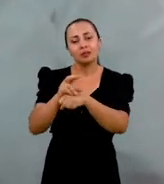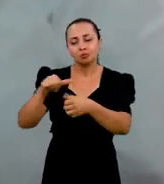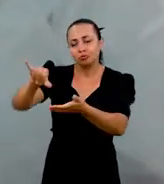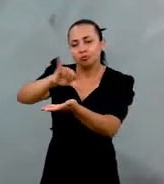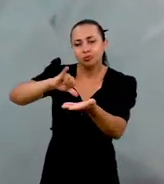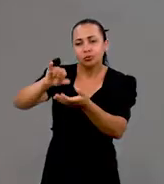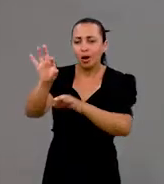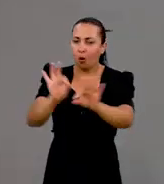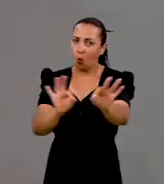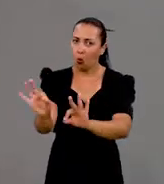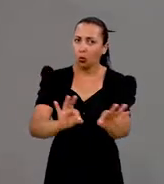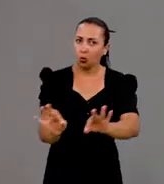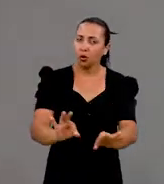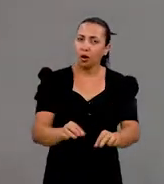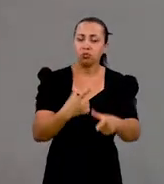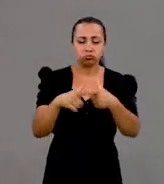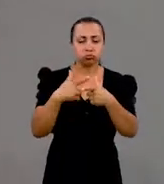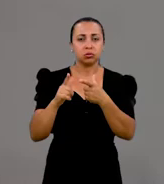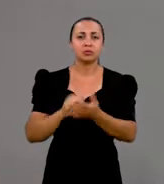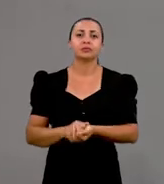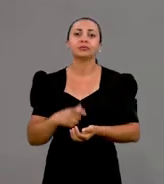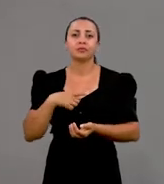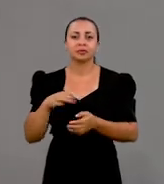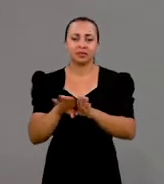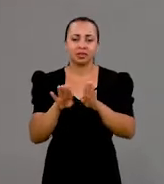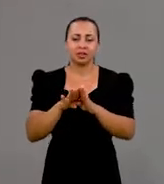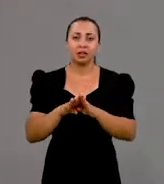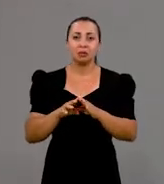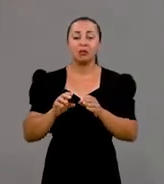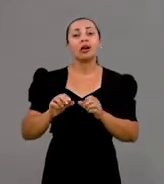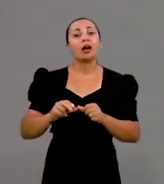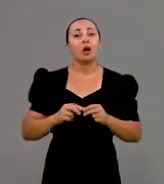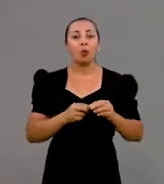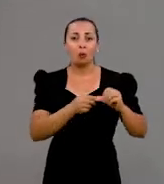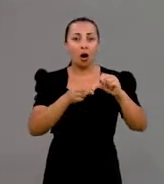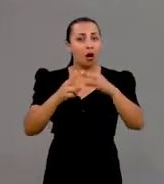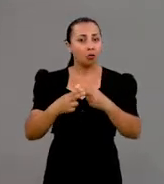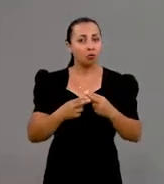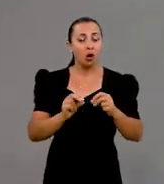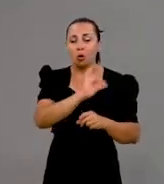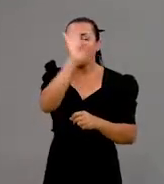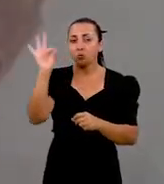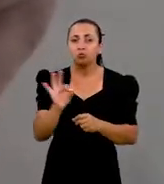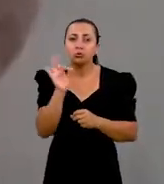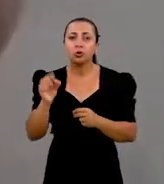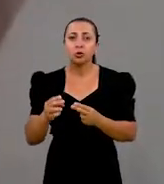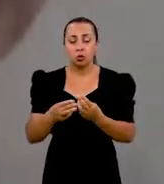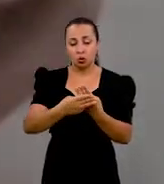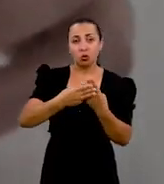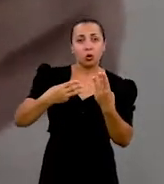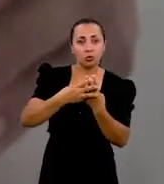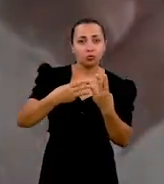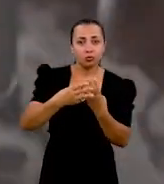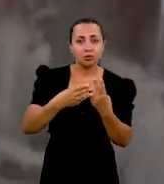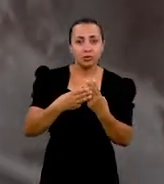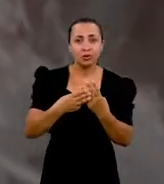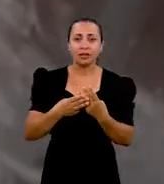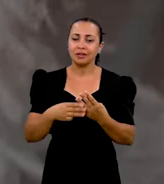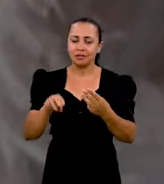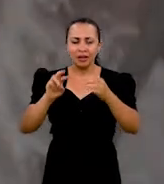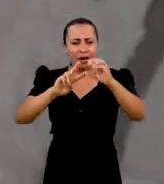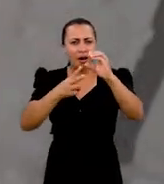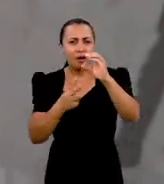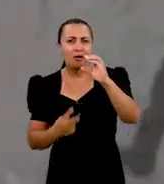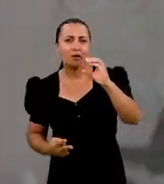usam esses óleos para o controle. Temos também um convênio muito importante com a UFPB, onde eles realizam toda a cromatografia, que é essa